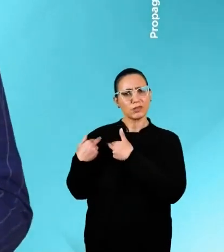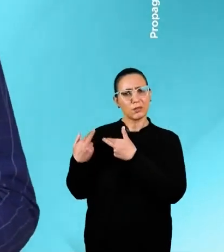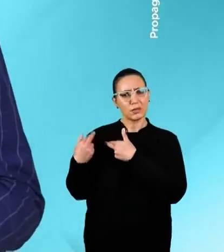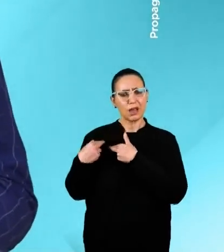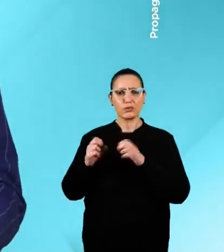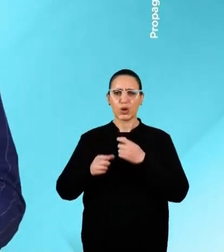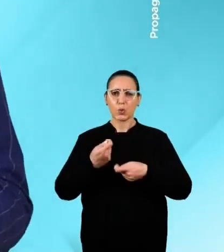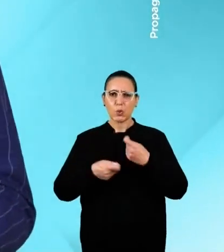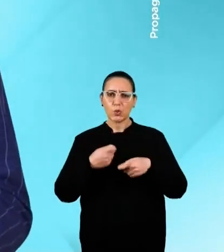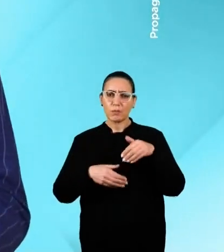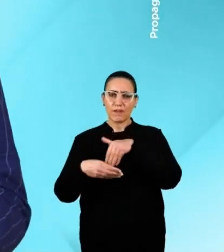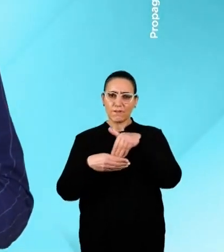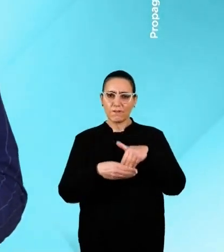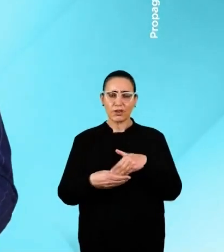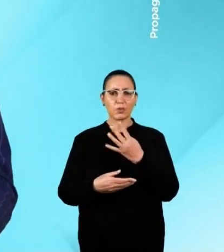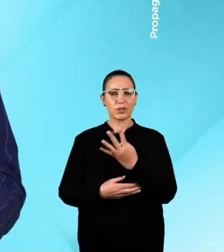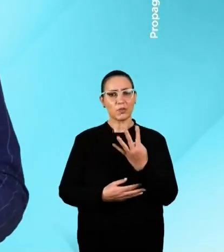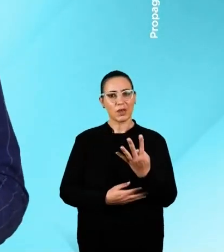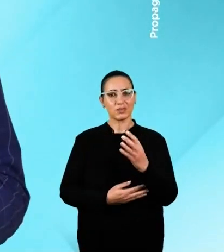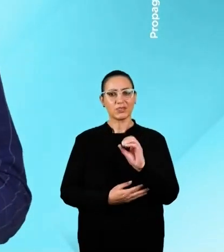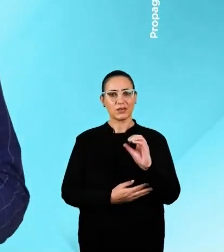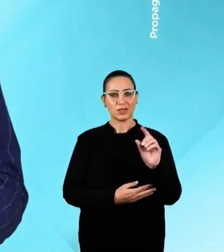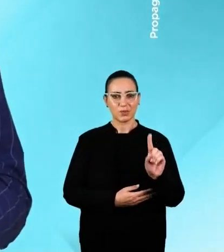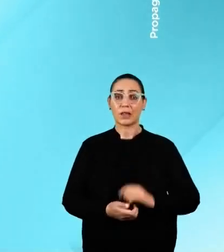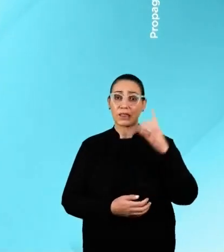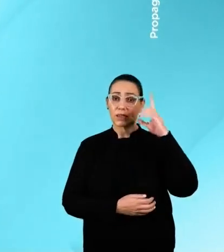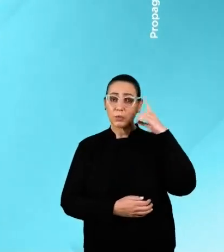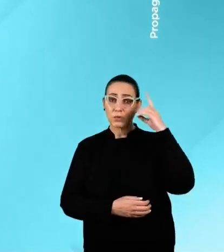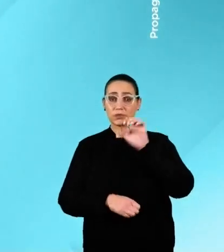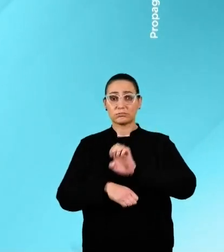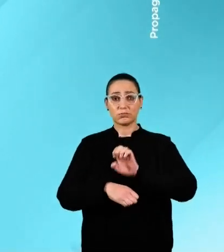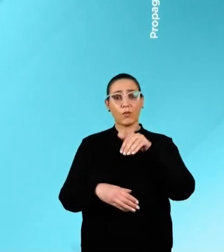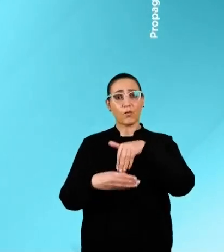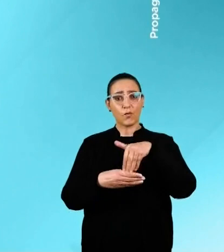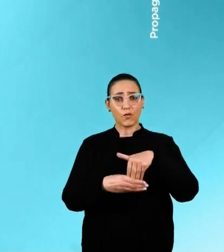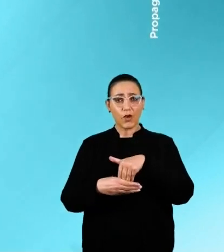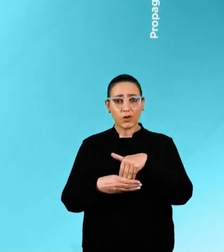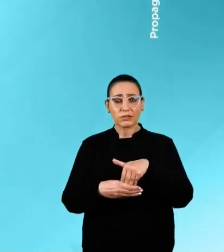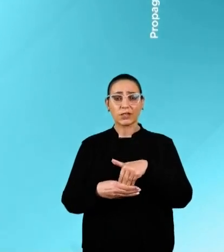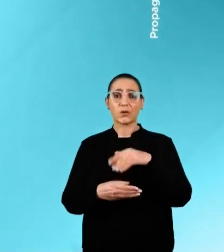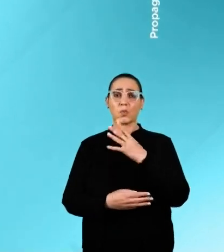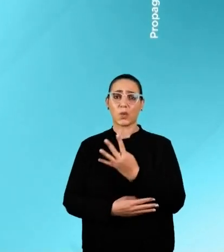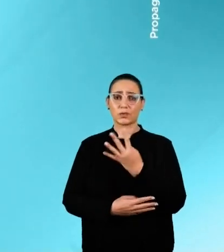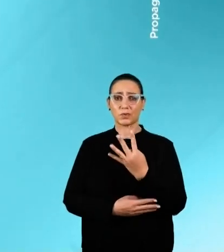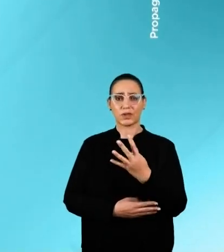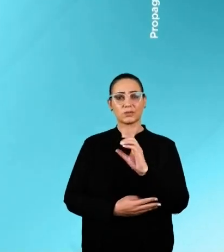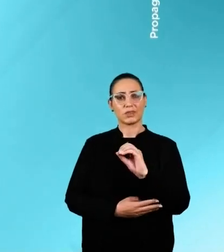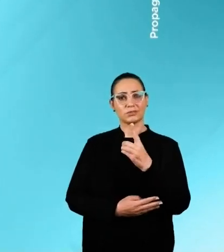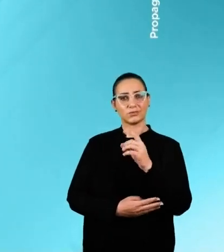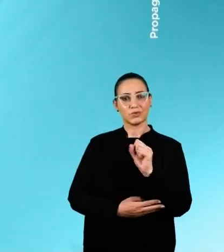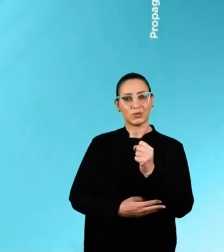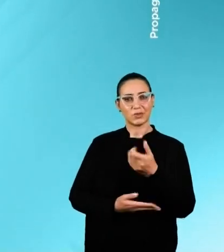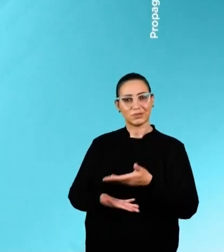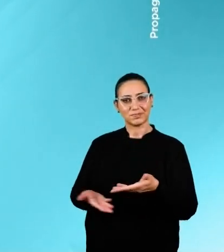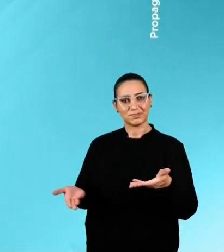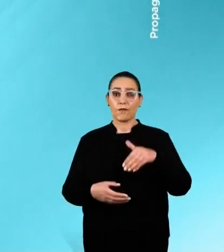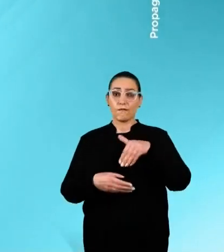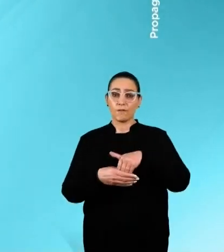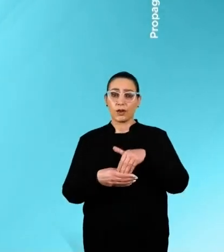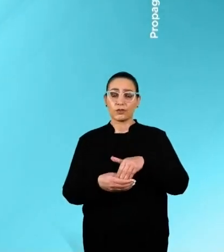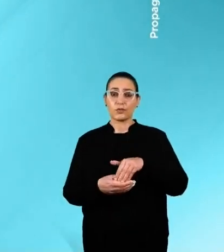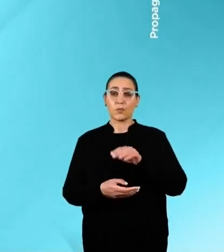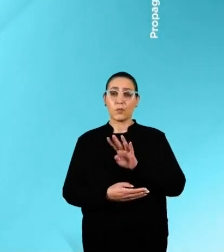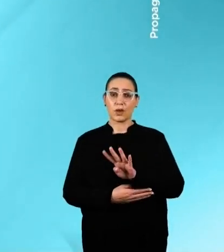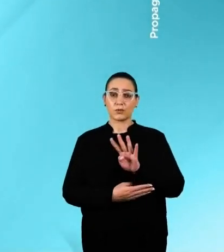e econômica. Vote Marcelo Pitol, 44001. Para deputado estadual, vote Paula Nardi, 44018.